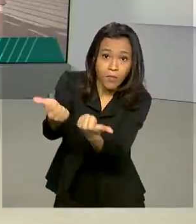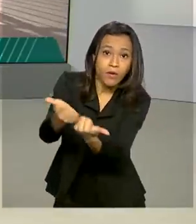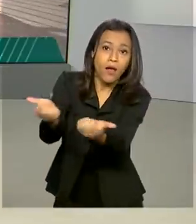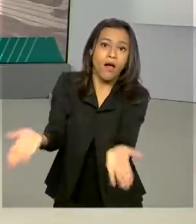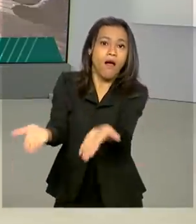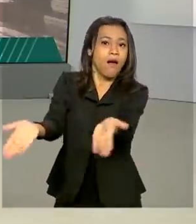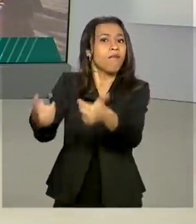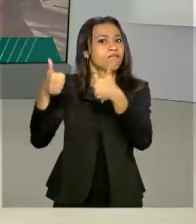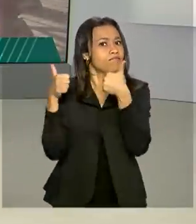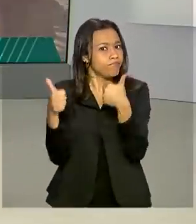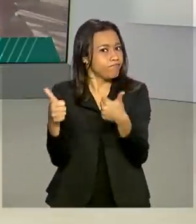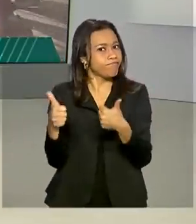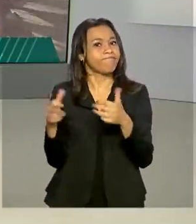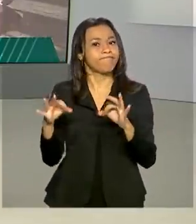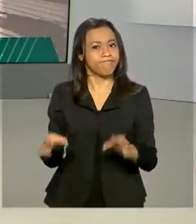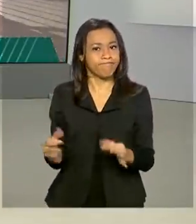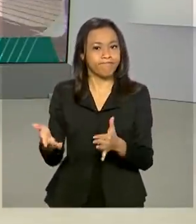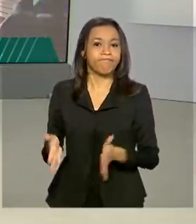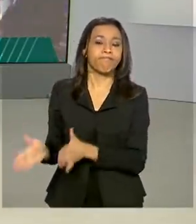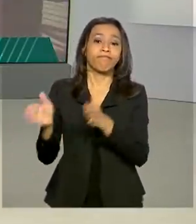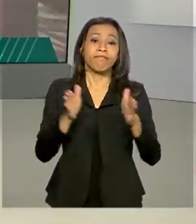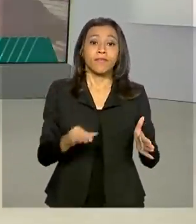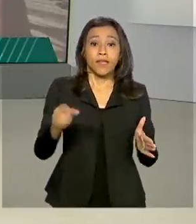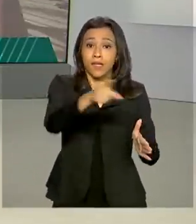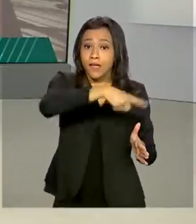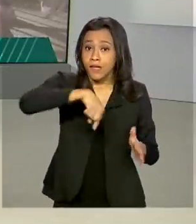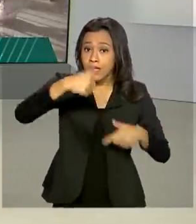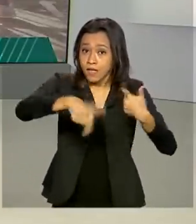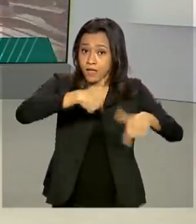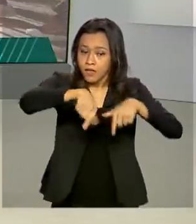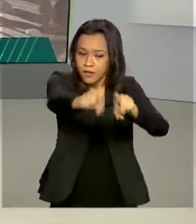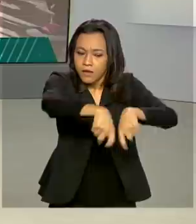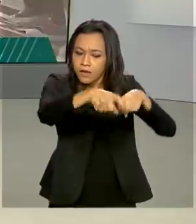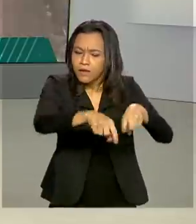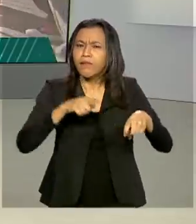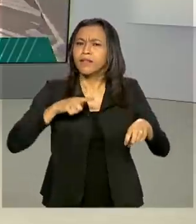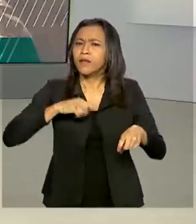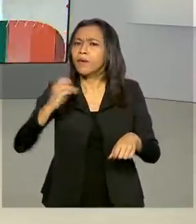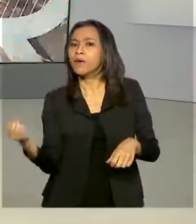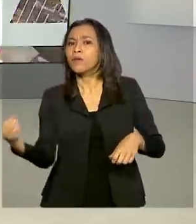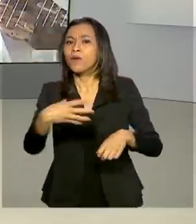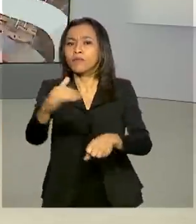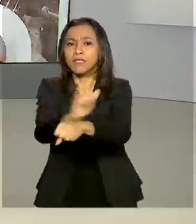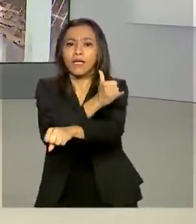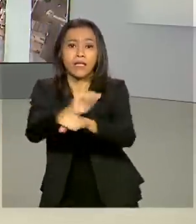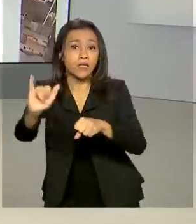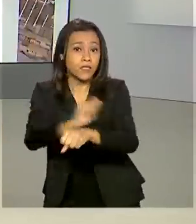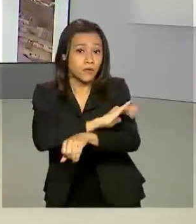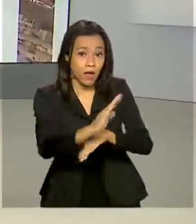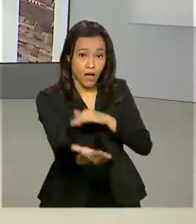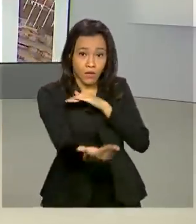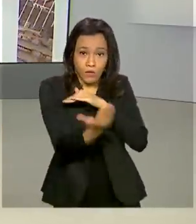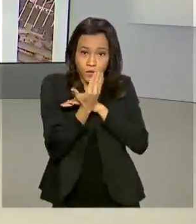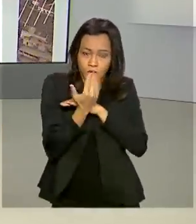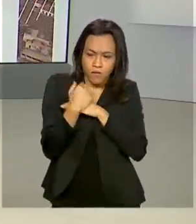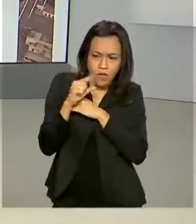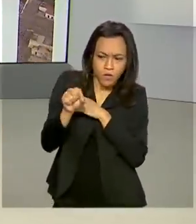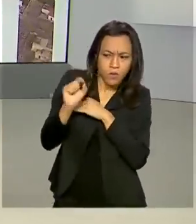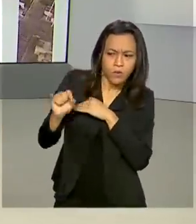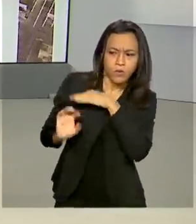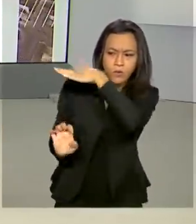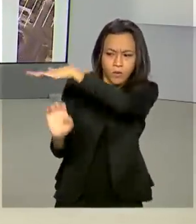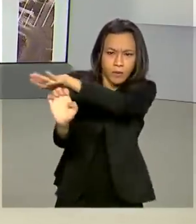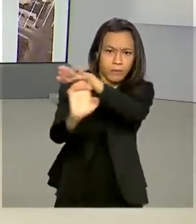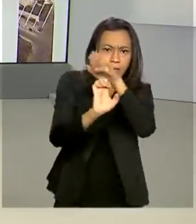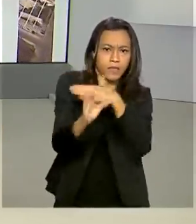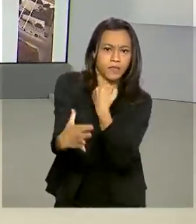É, e os produtores rurais vão ter acesso a uma nova ferramenta que pode ajudar na hora de escolher uma seguradora nessa safra.